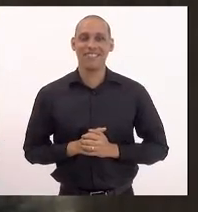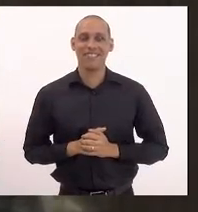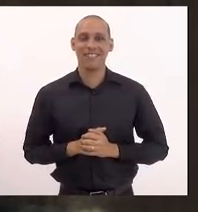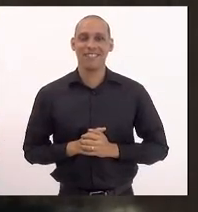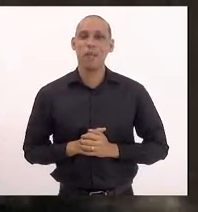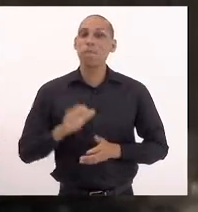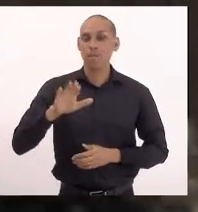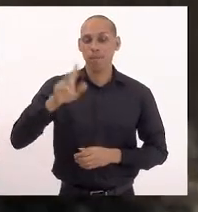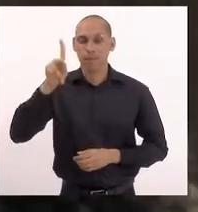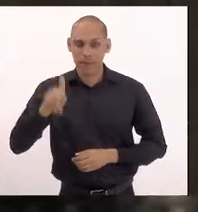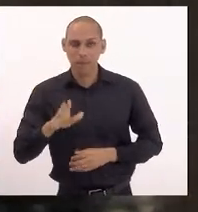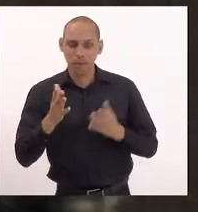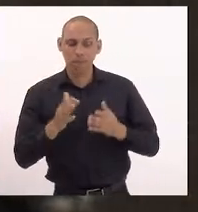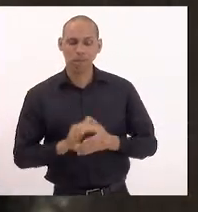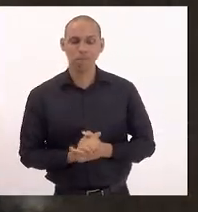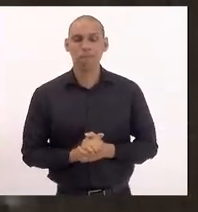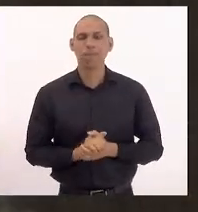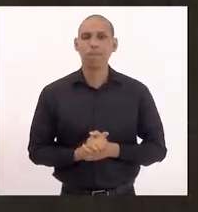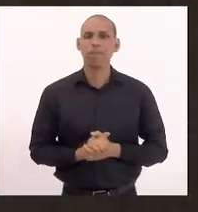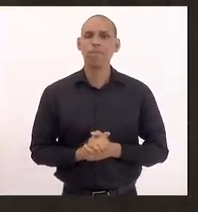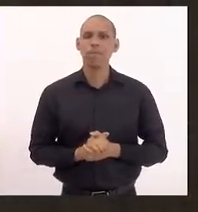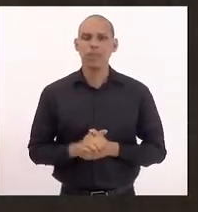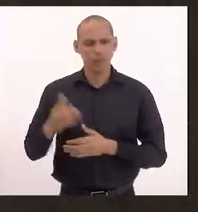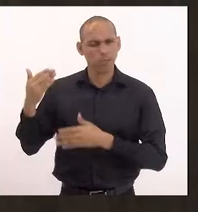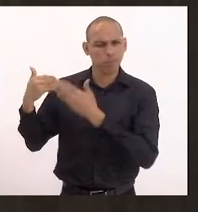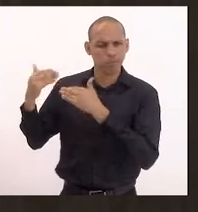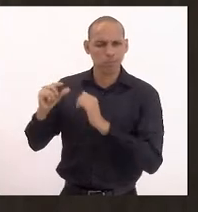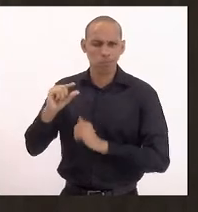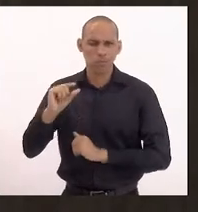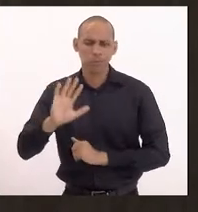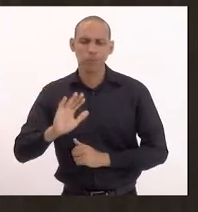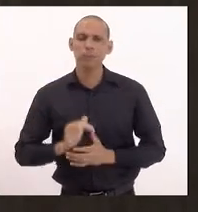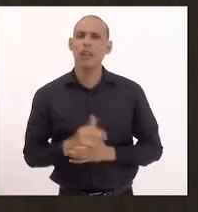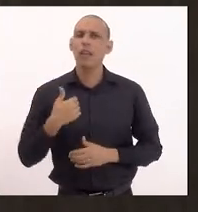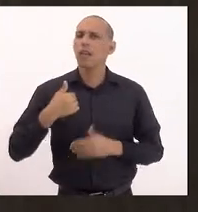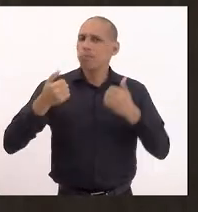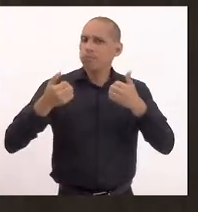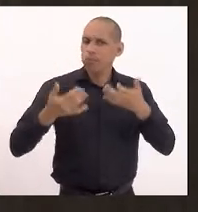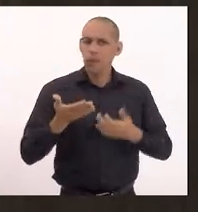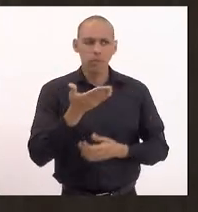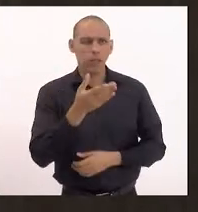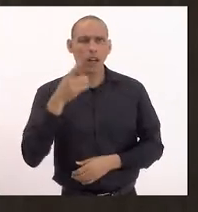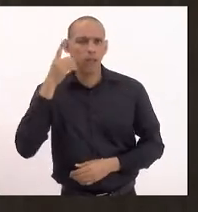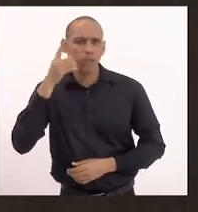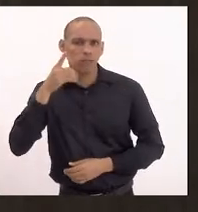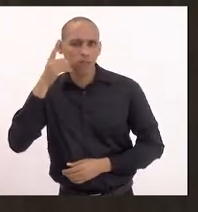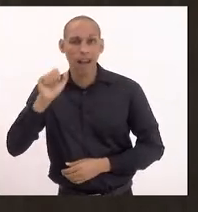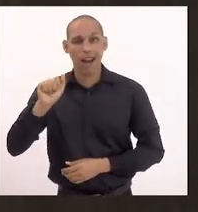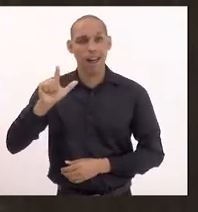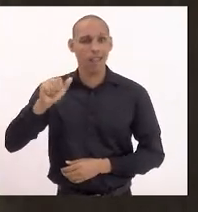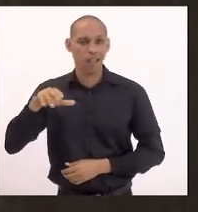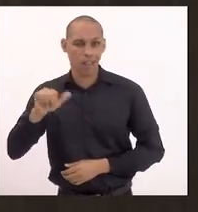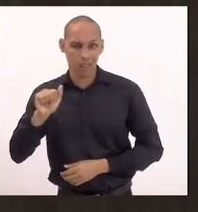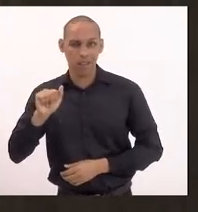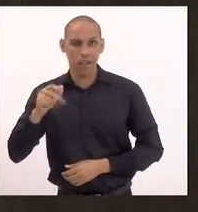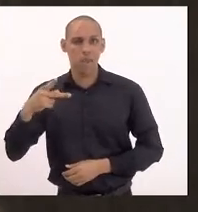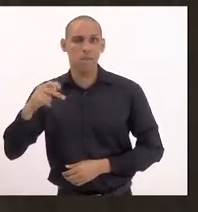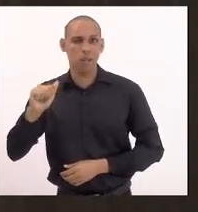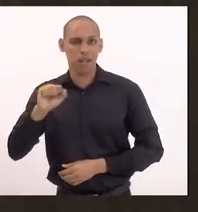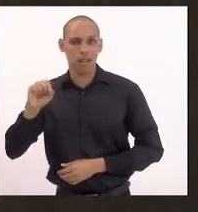Sra. Presidente, ainda há pouco, eu disse para a deputada Alana Passos